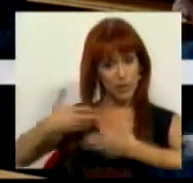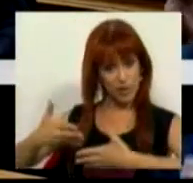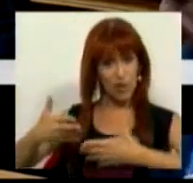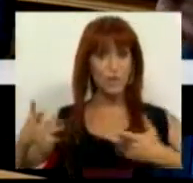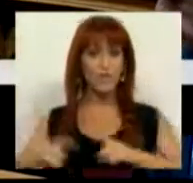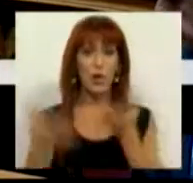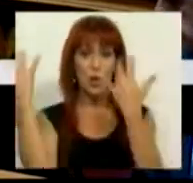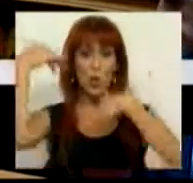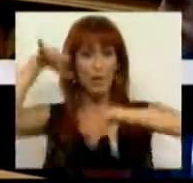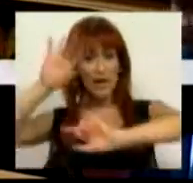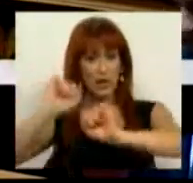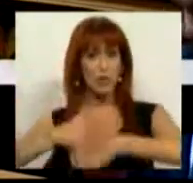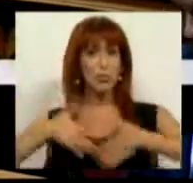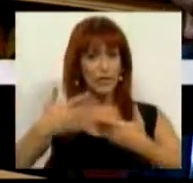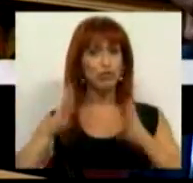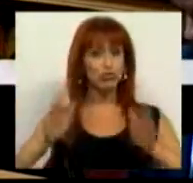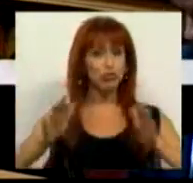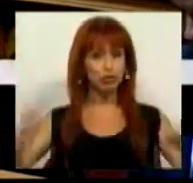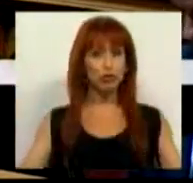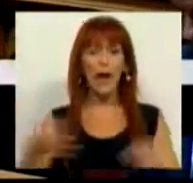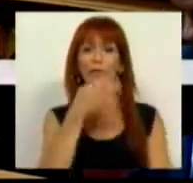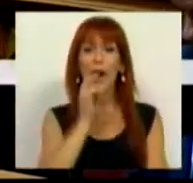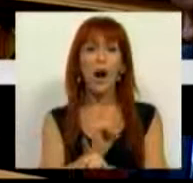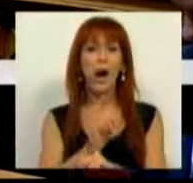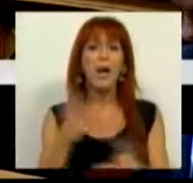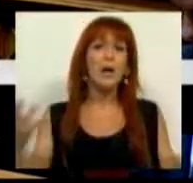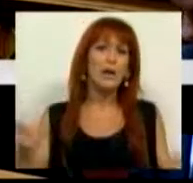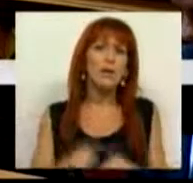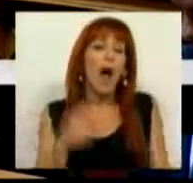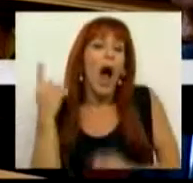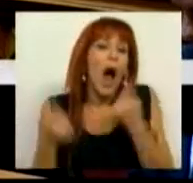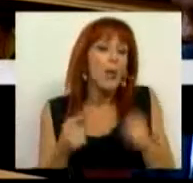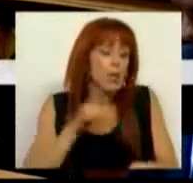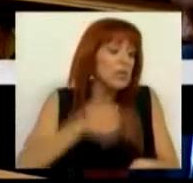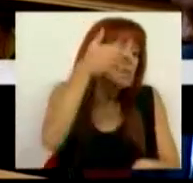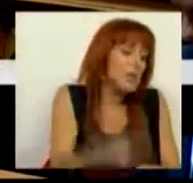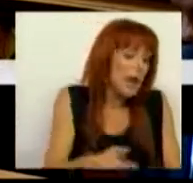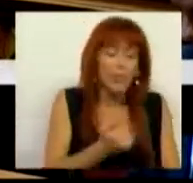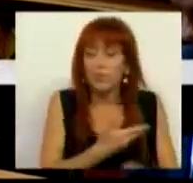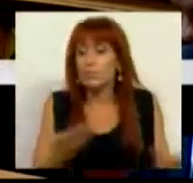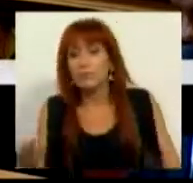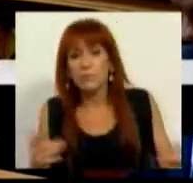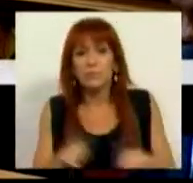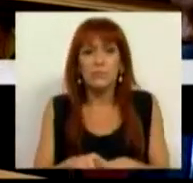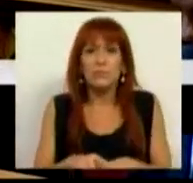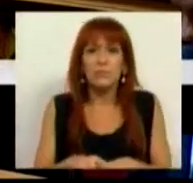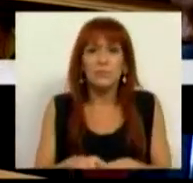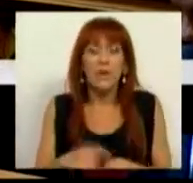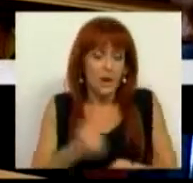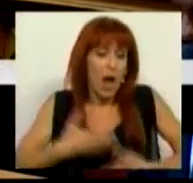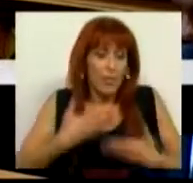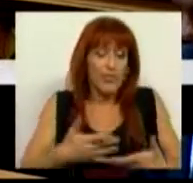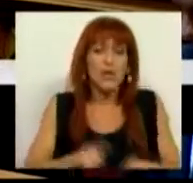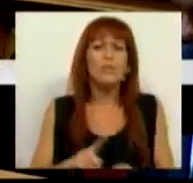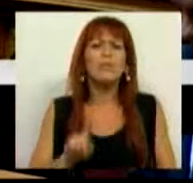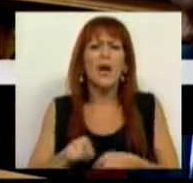O balado profissional também já foi aqui referido ao contemporâneo, quando é de facto profissional,